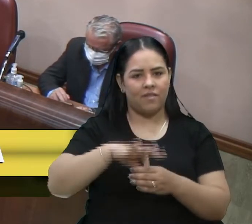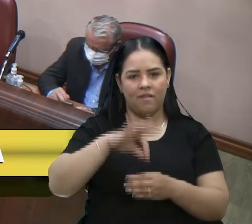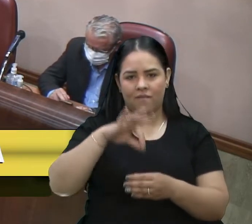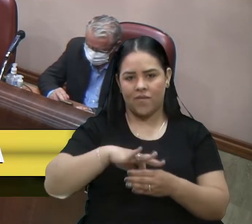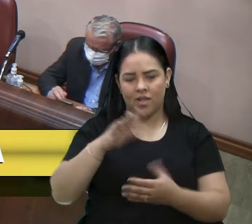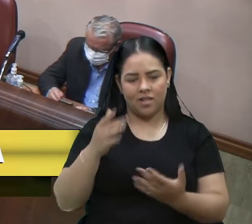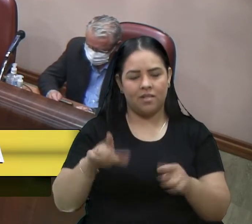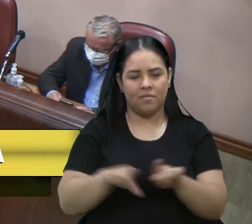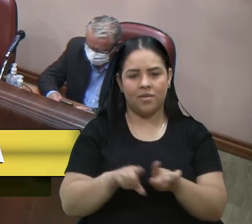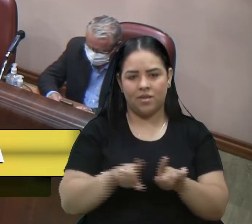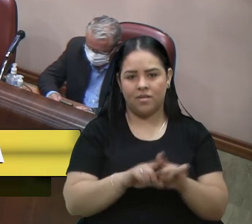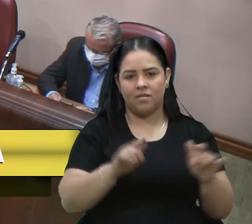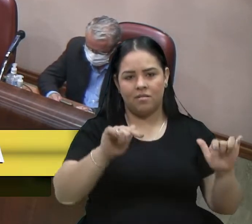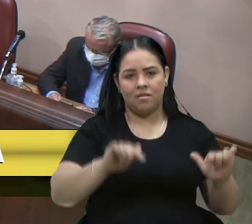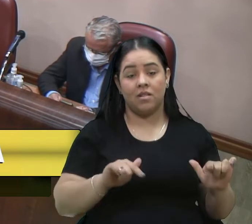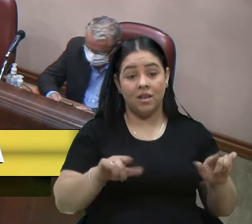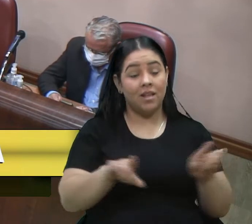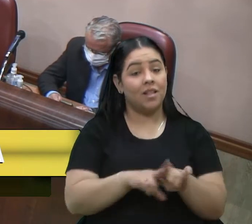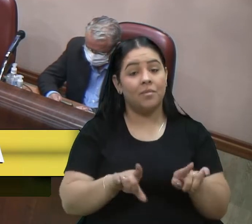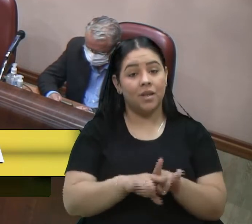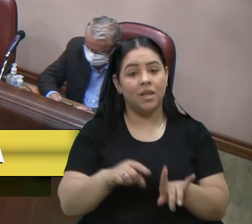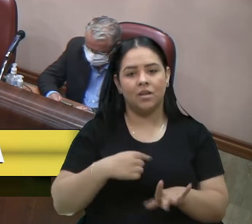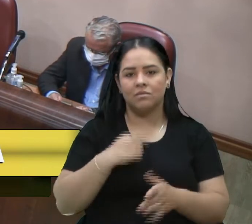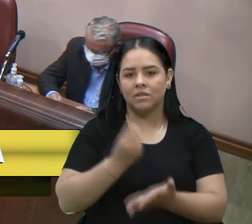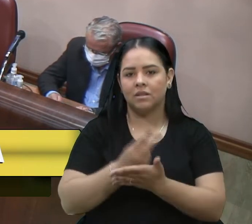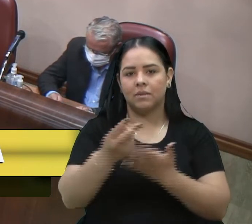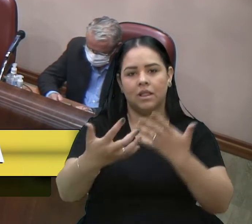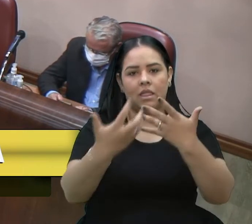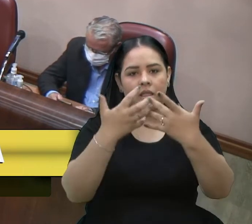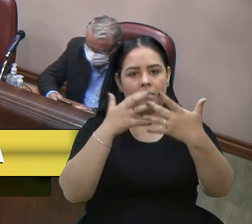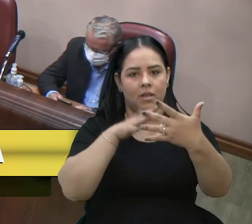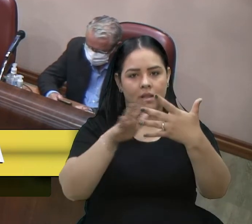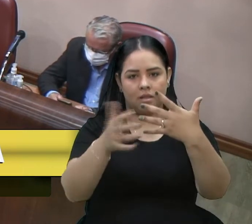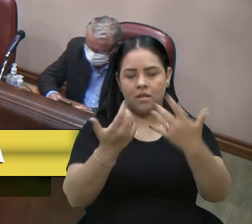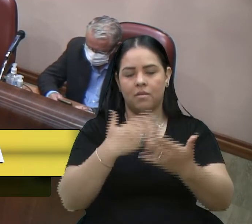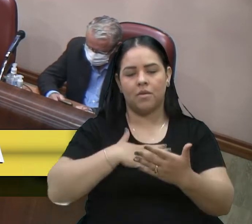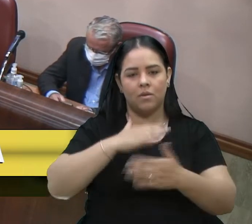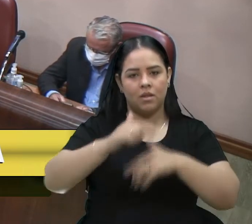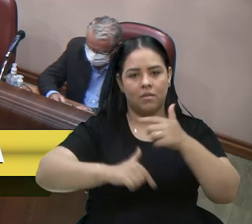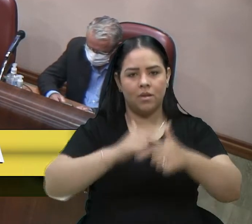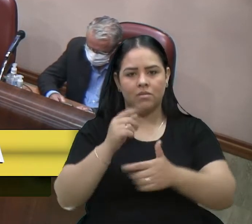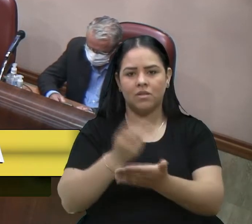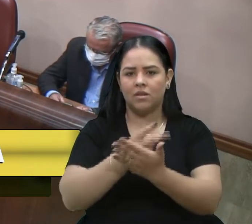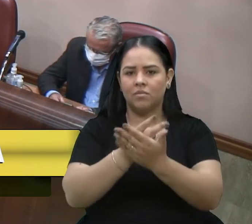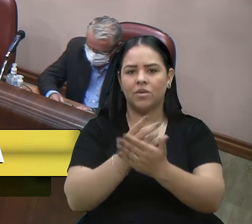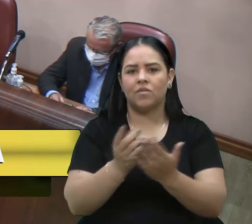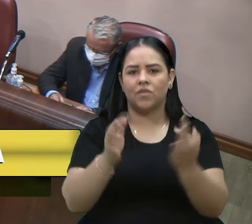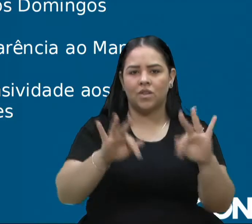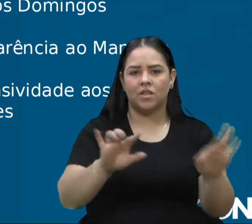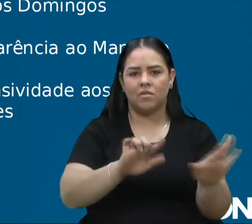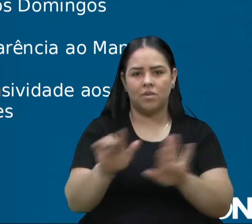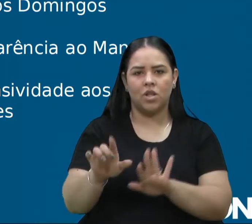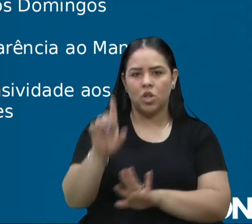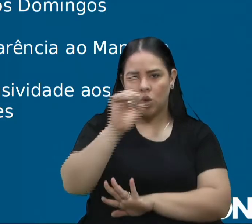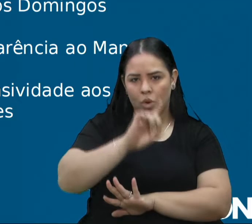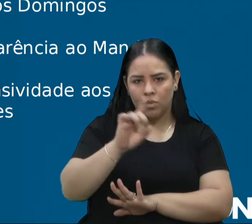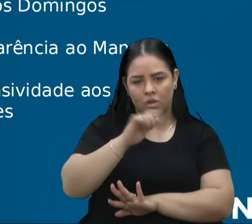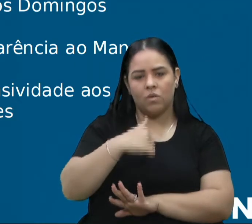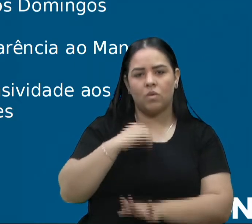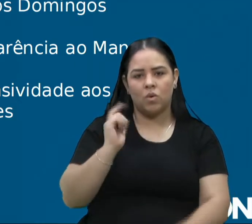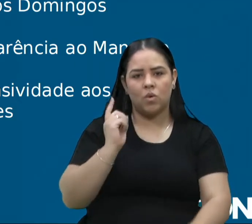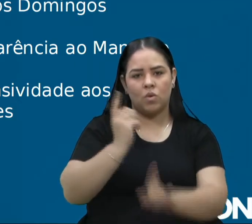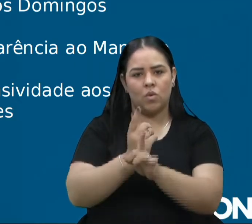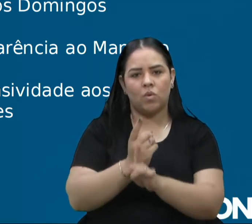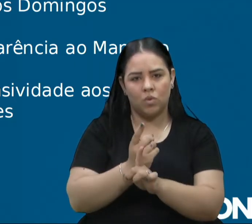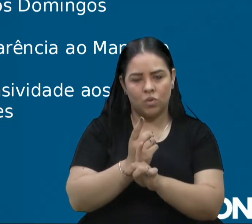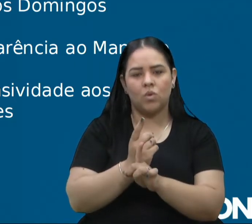frente, eu também tento dar o máximo de transparência ao meu mandato, todo fim de semana. Todo domingo eu faço o encontro com o Marcon, que era o encontro com o Marcon,